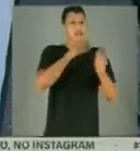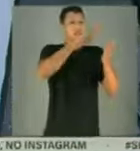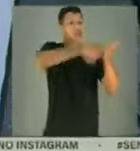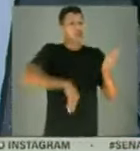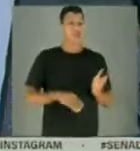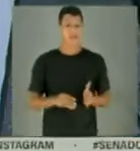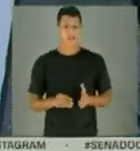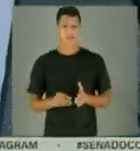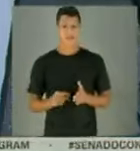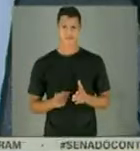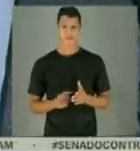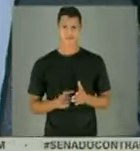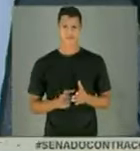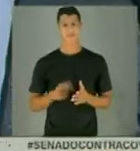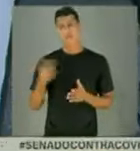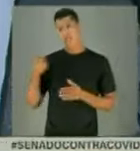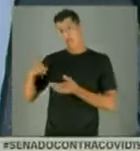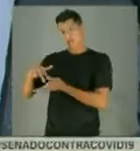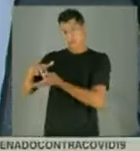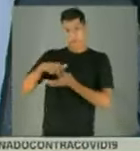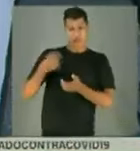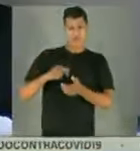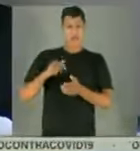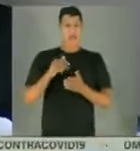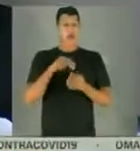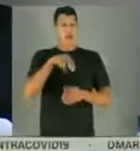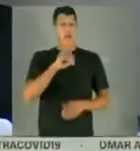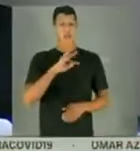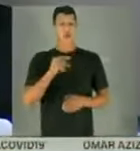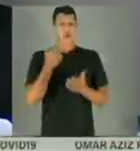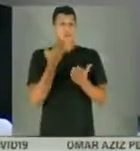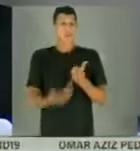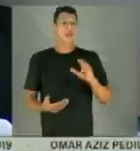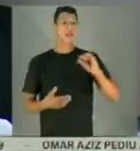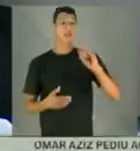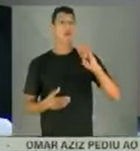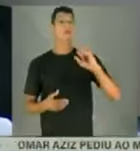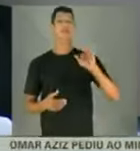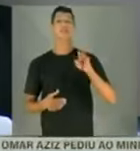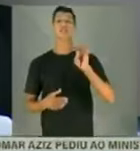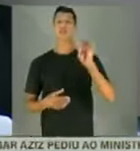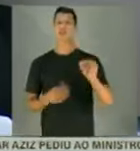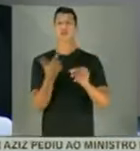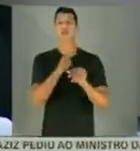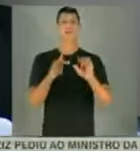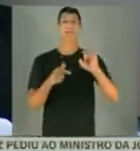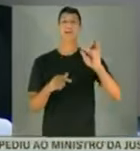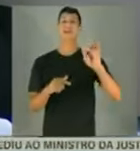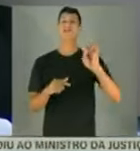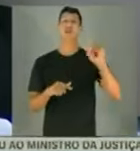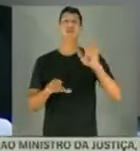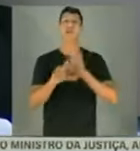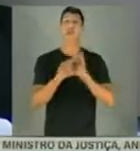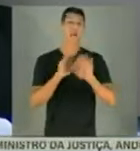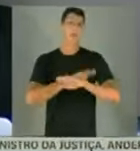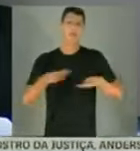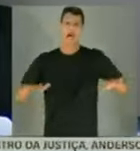existir? Não, ela não precisa se manifestar. A nota perdeu o objeto. Ela não tem efeito legal.